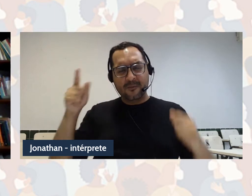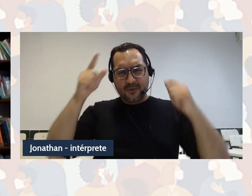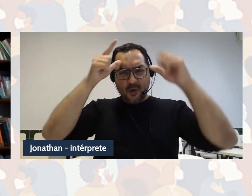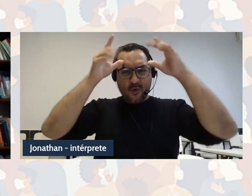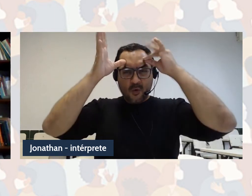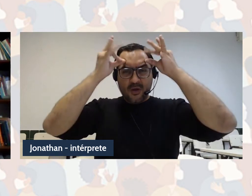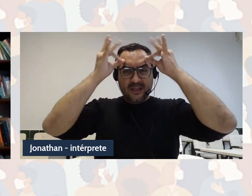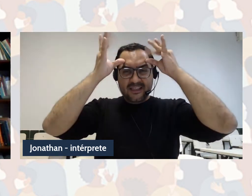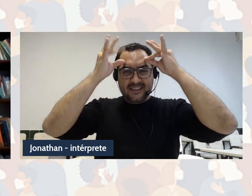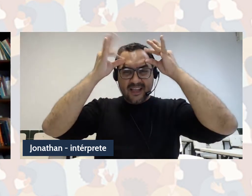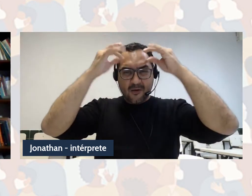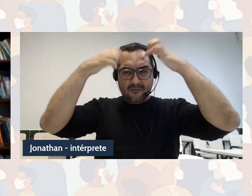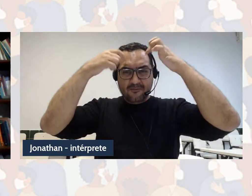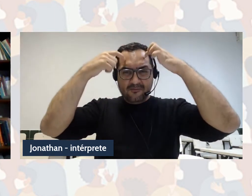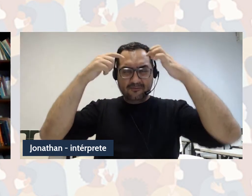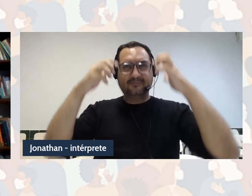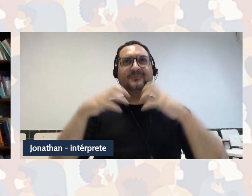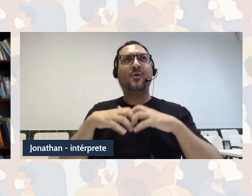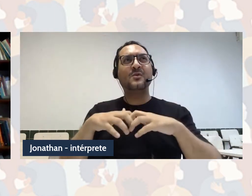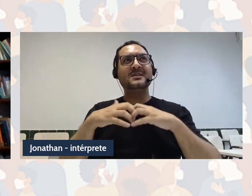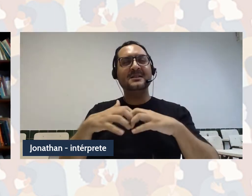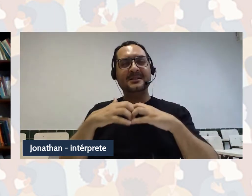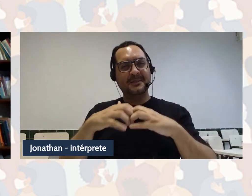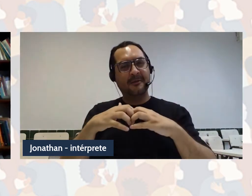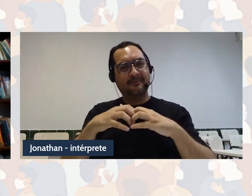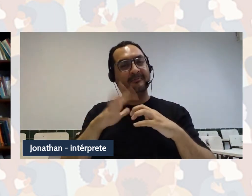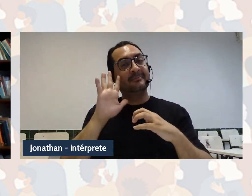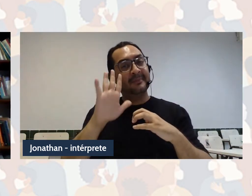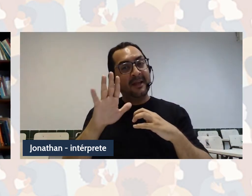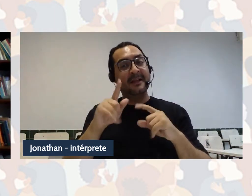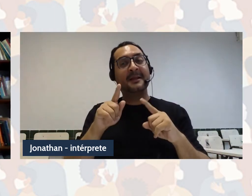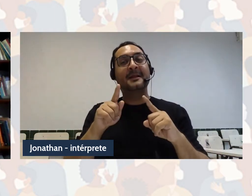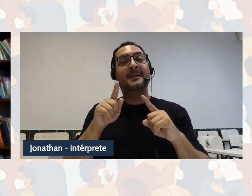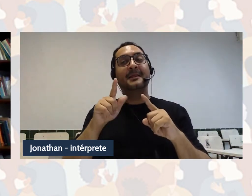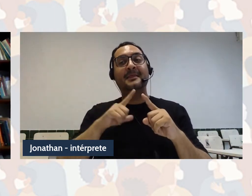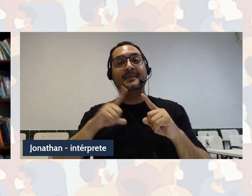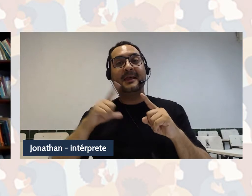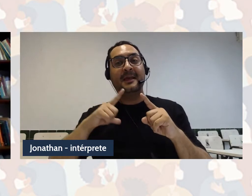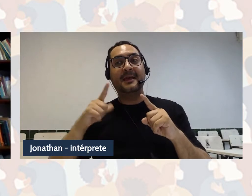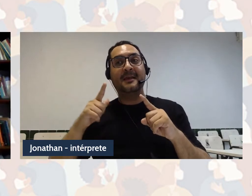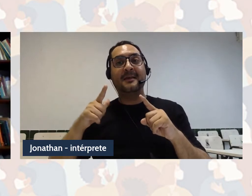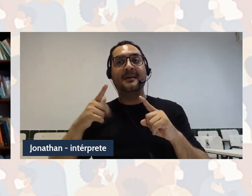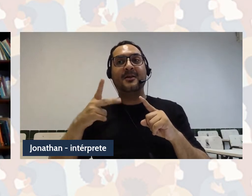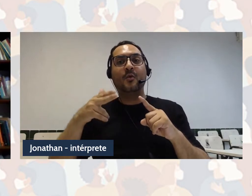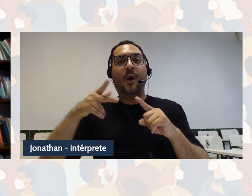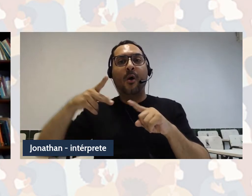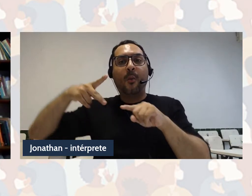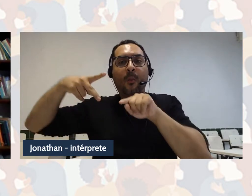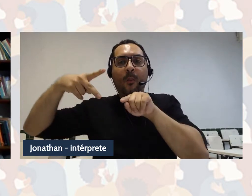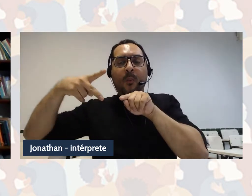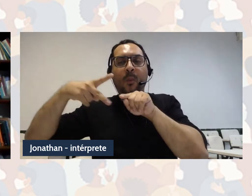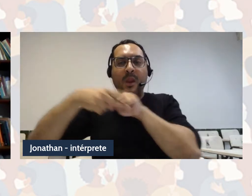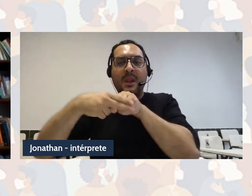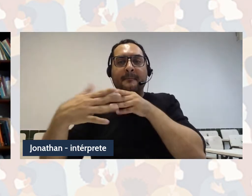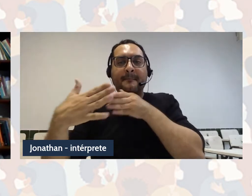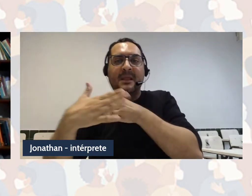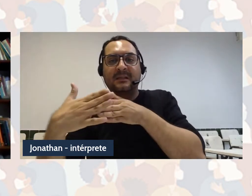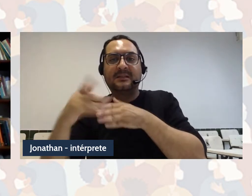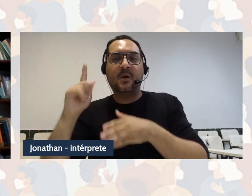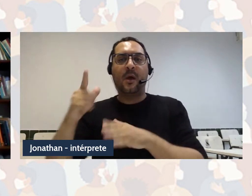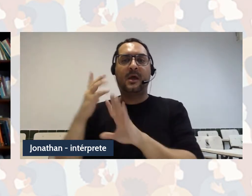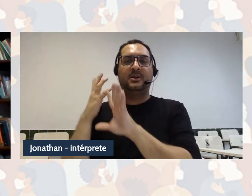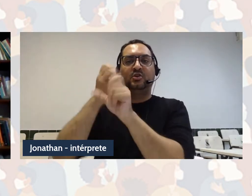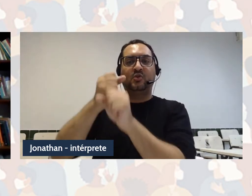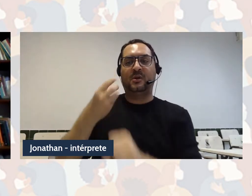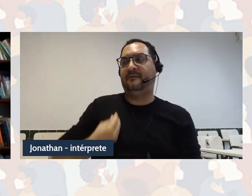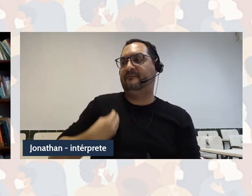conhece, olha só, ele também tem, ele sofre uma restrição, uma limitação, que é a condição histórica. É